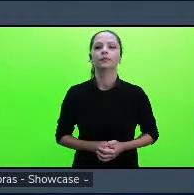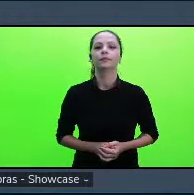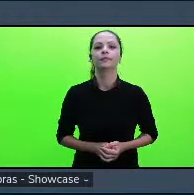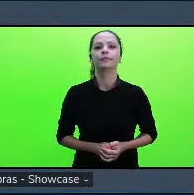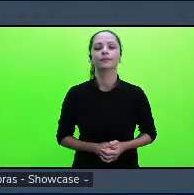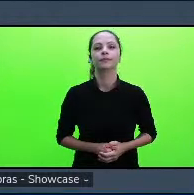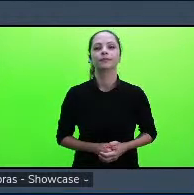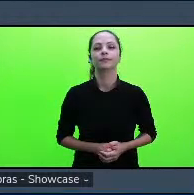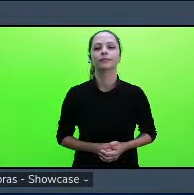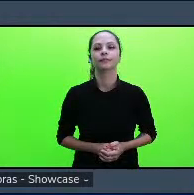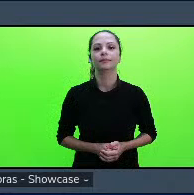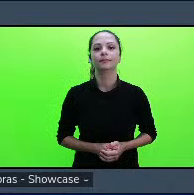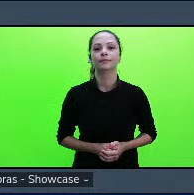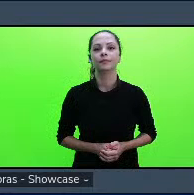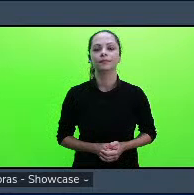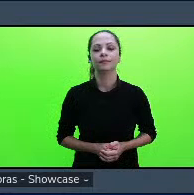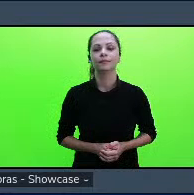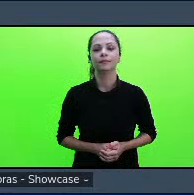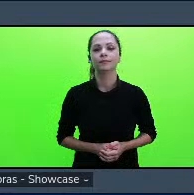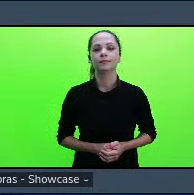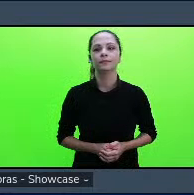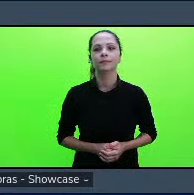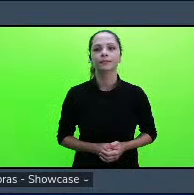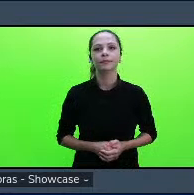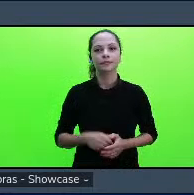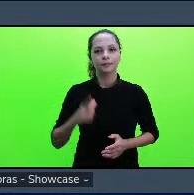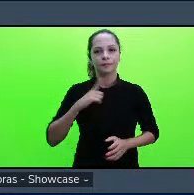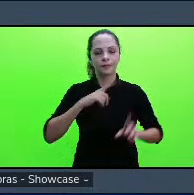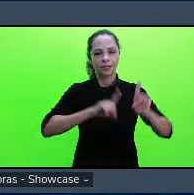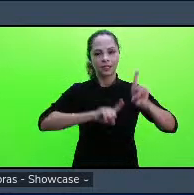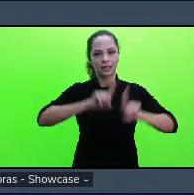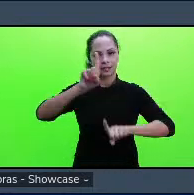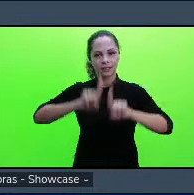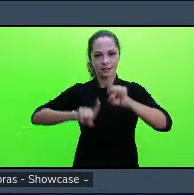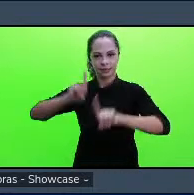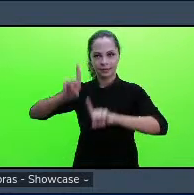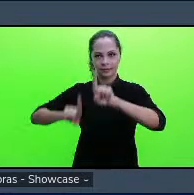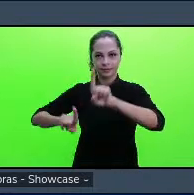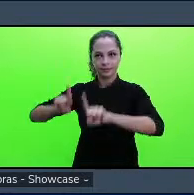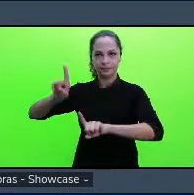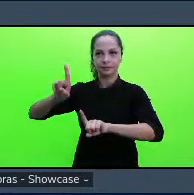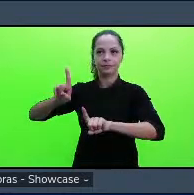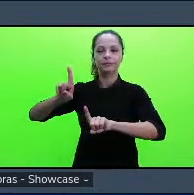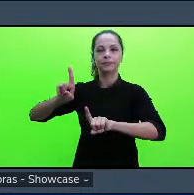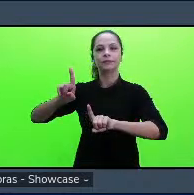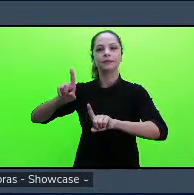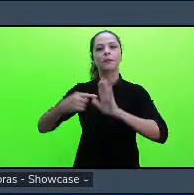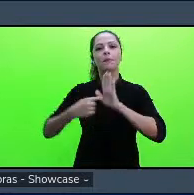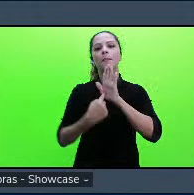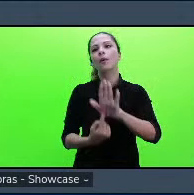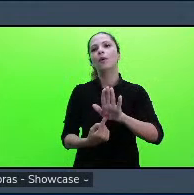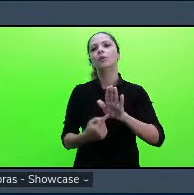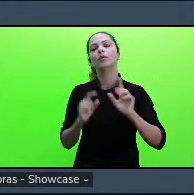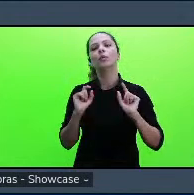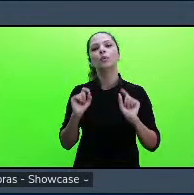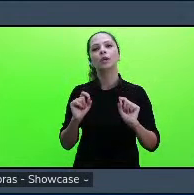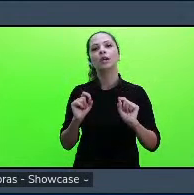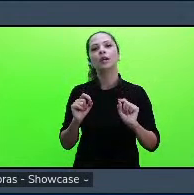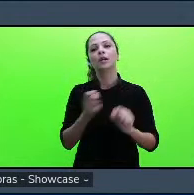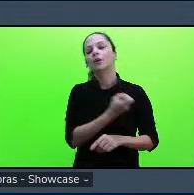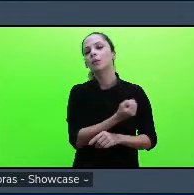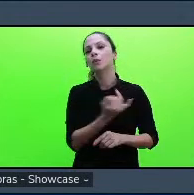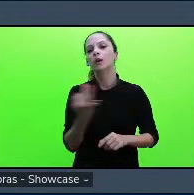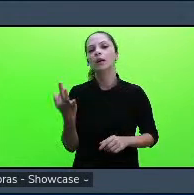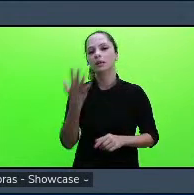aqui nós temos outro gráfico de barras que nos mostra o número de grupos de teatro que